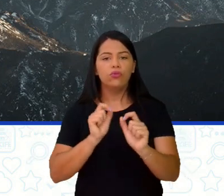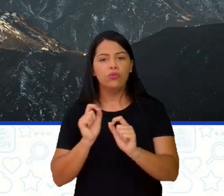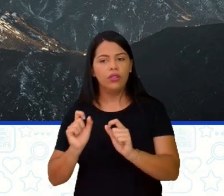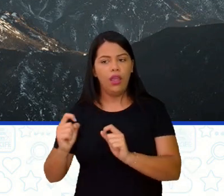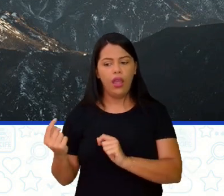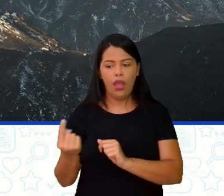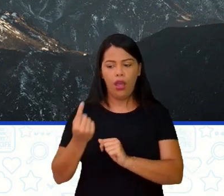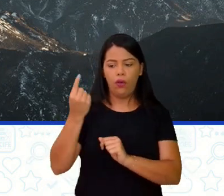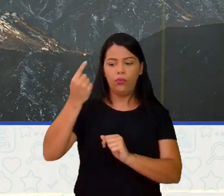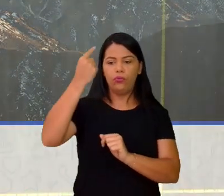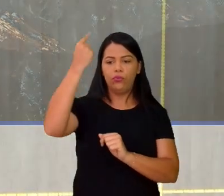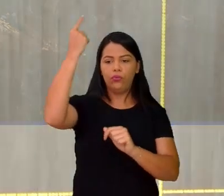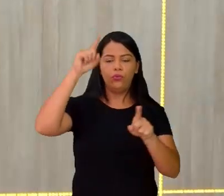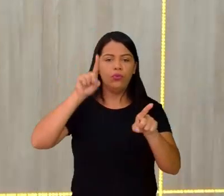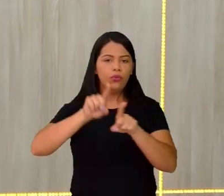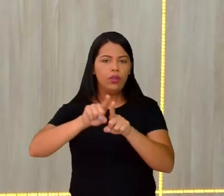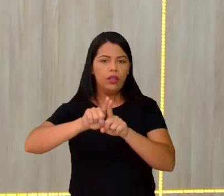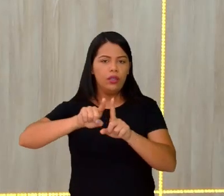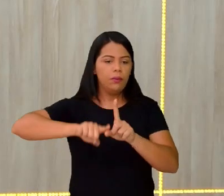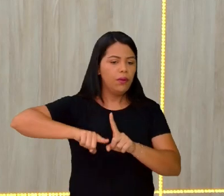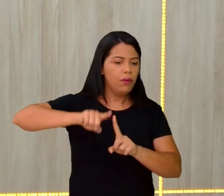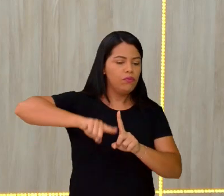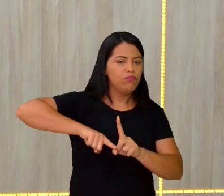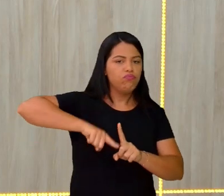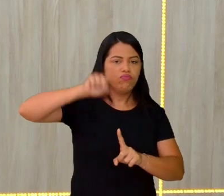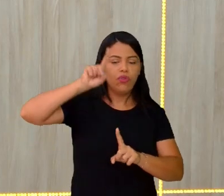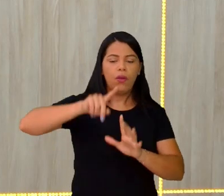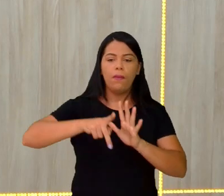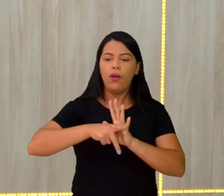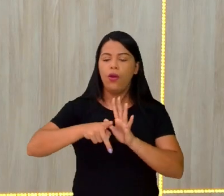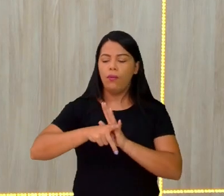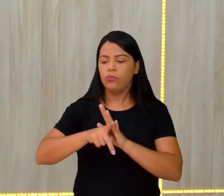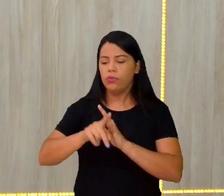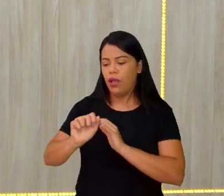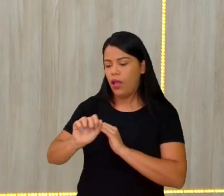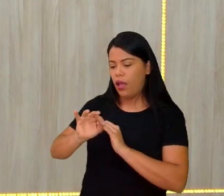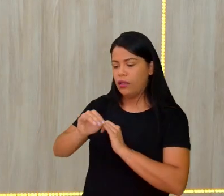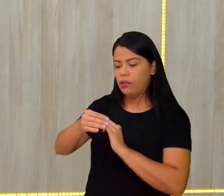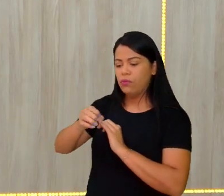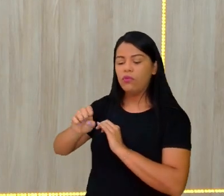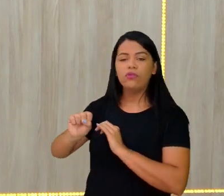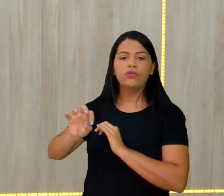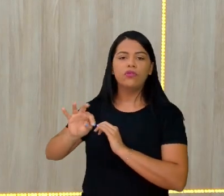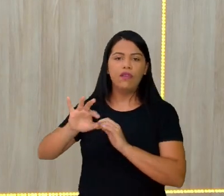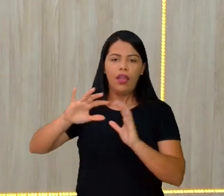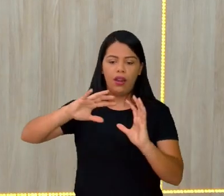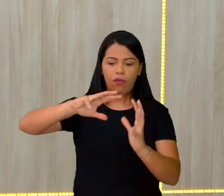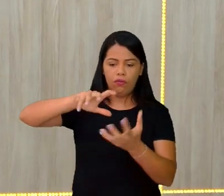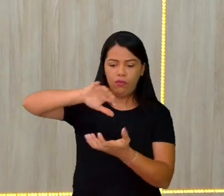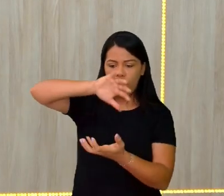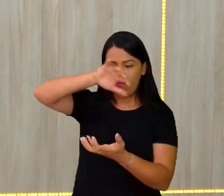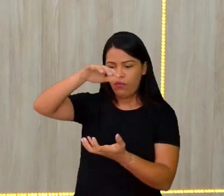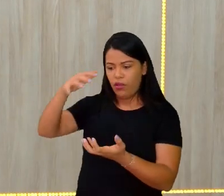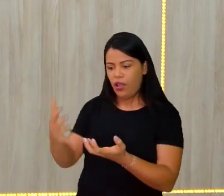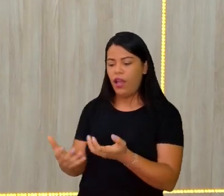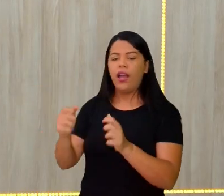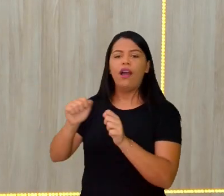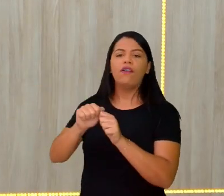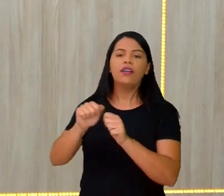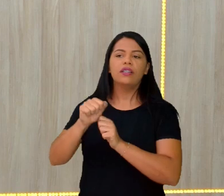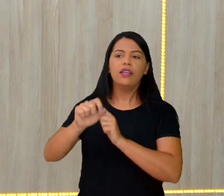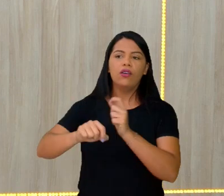e pressão atmosférica. Fazendo com que esses relevos mais elevados tenham